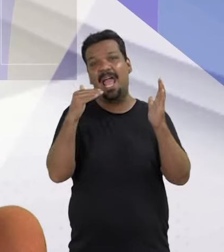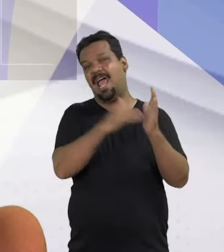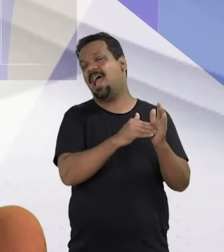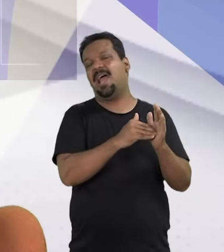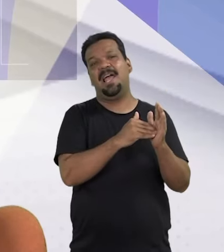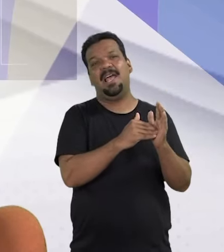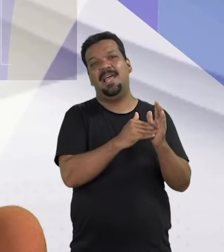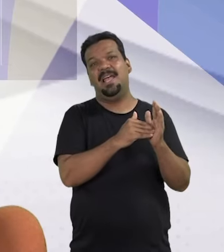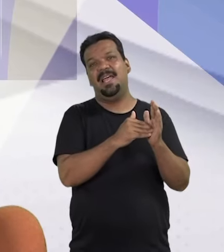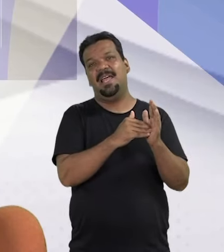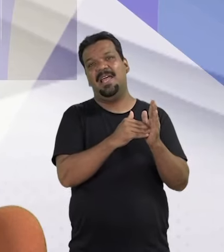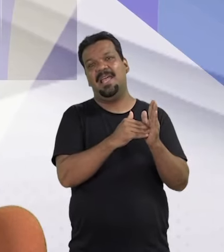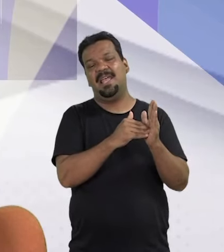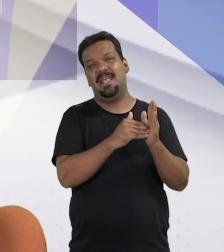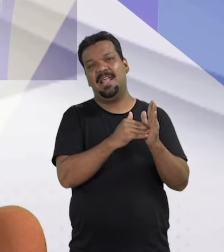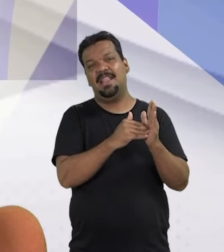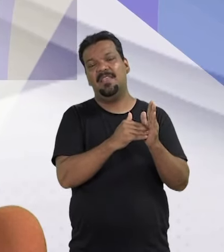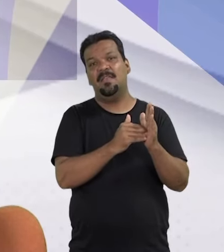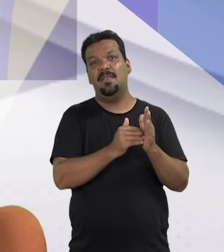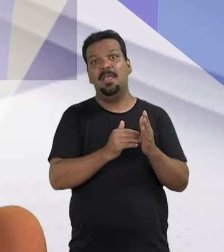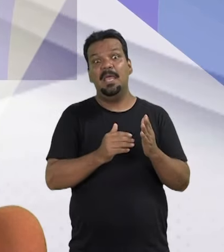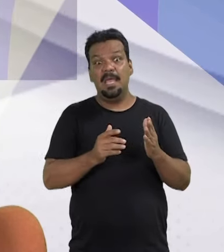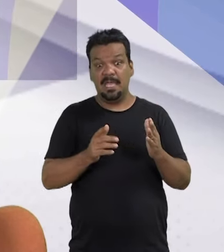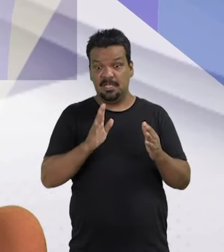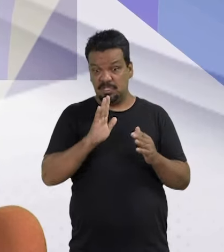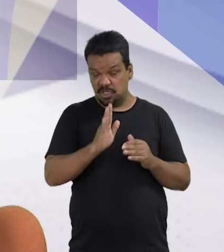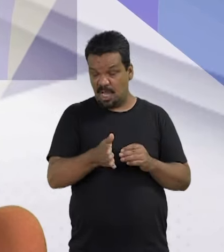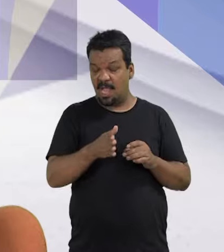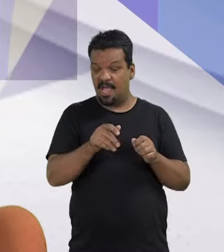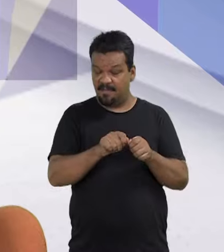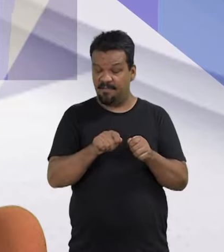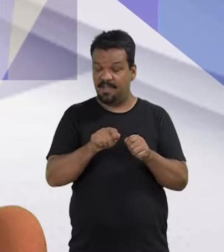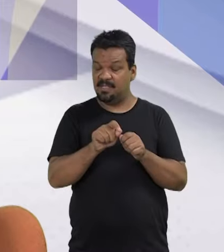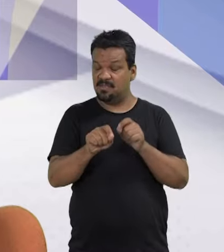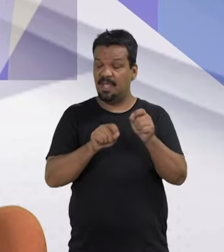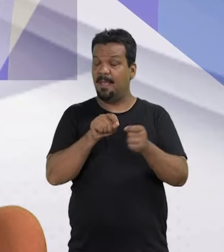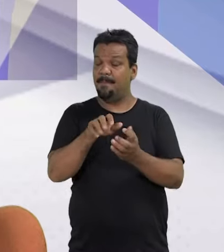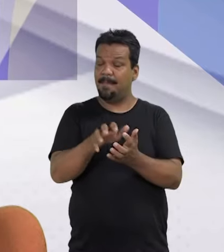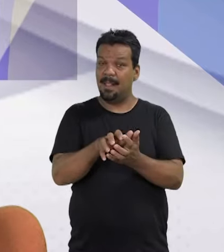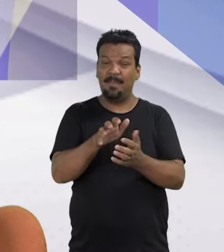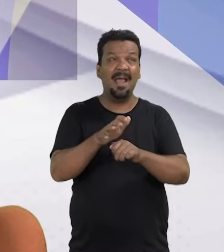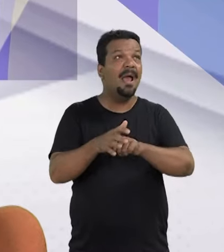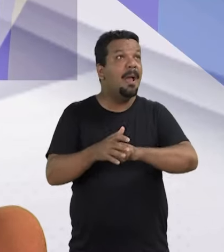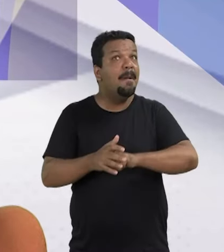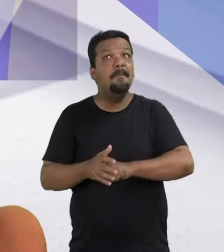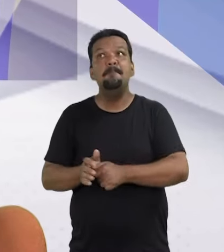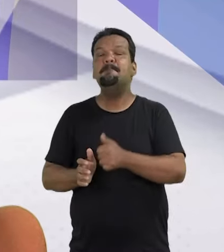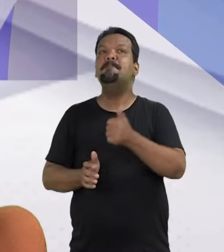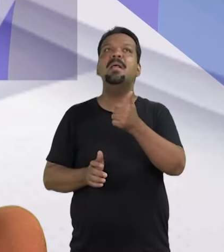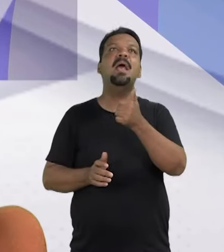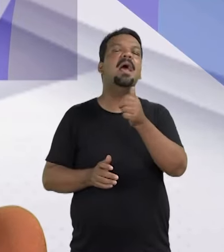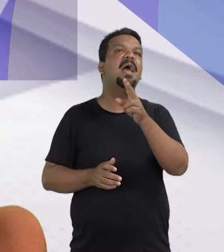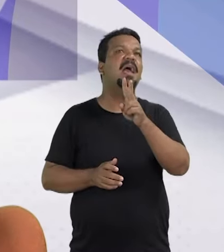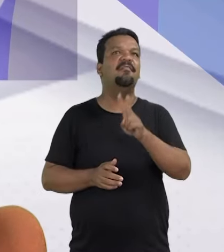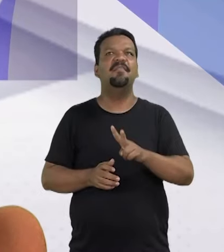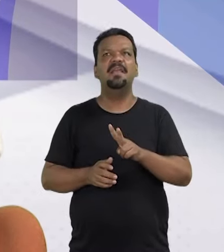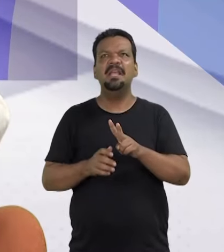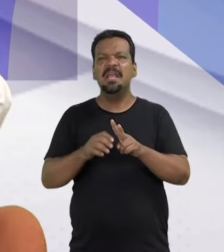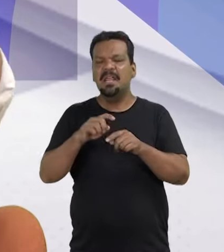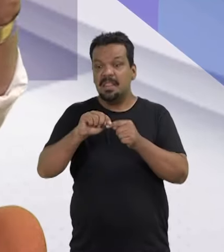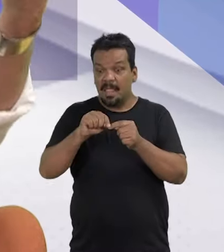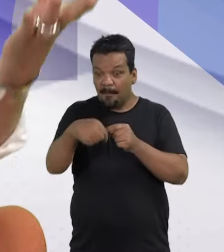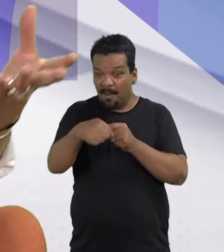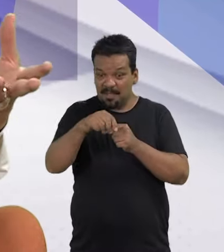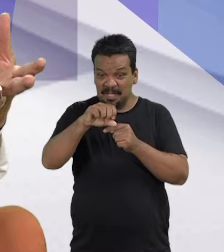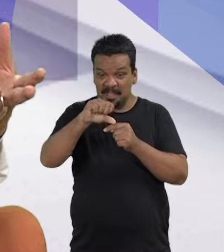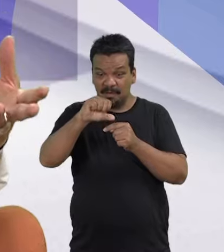Senado, diretamente para o Senado. E ela faz Pernambuco ter, pela primeira vez, depois